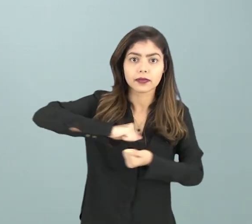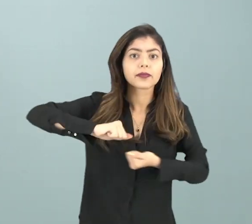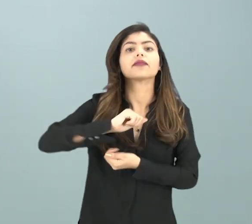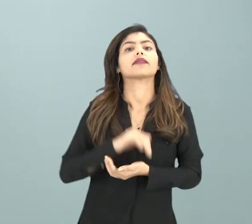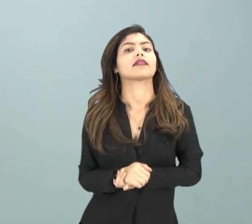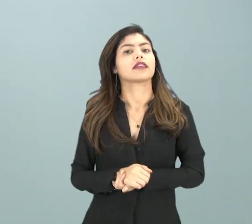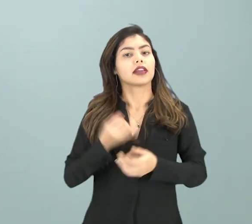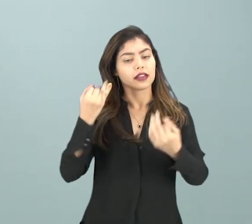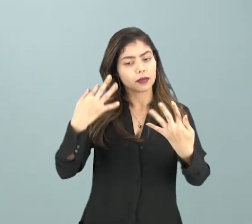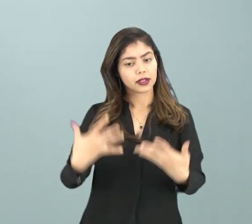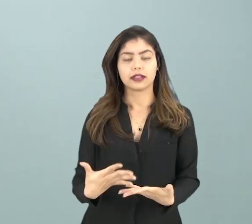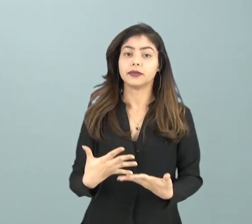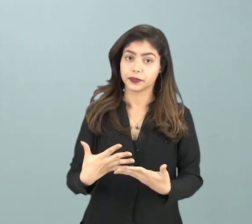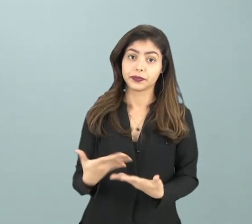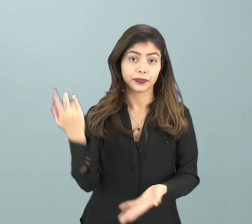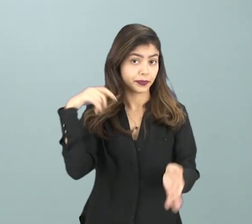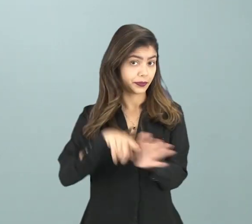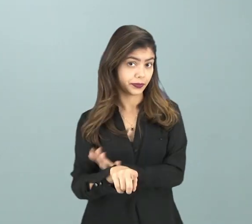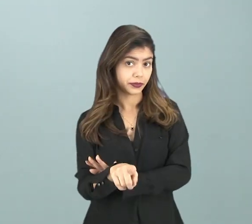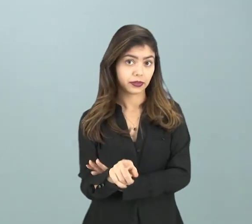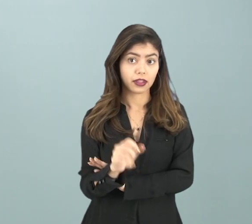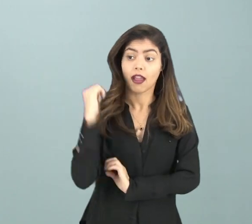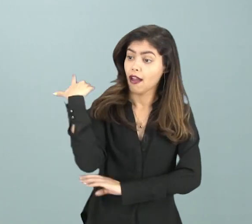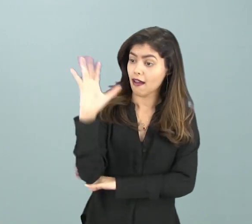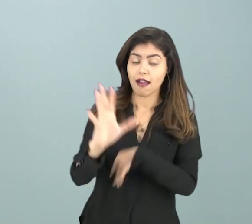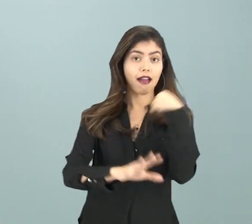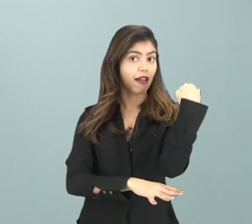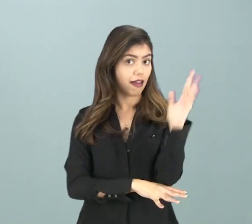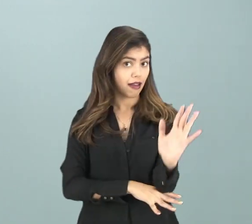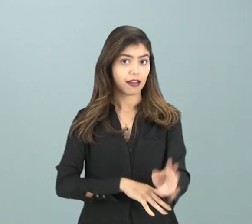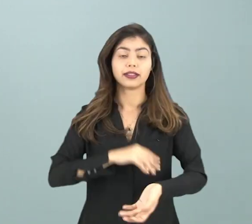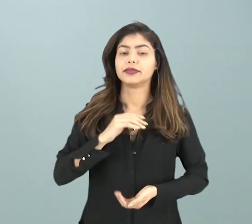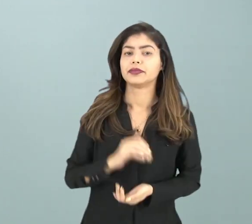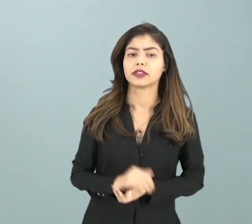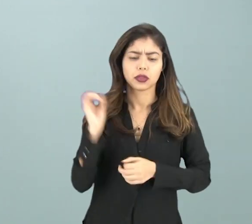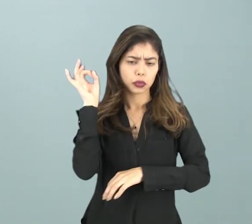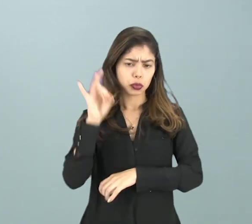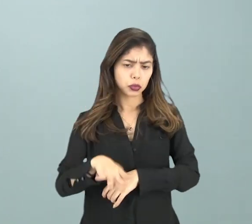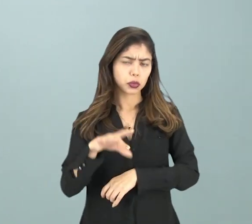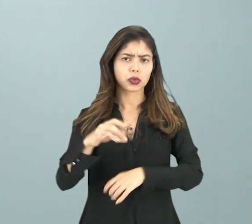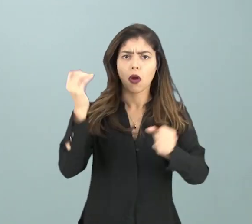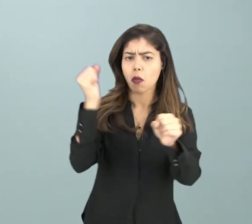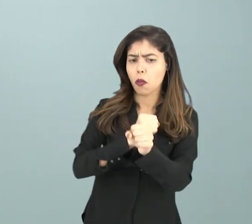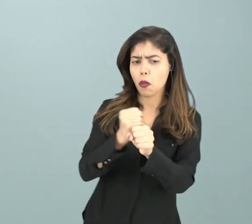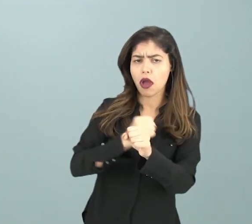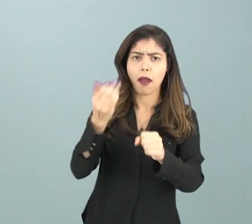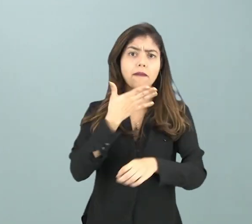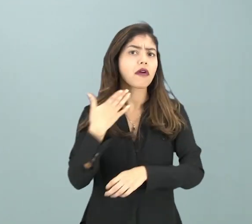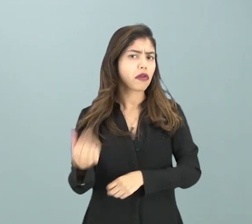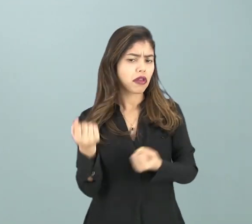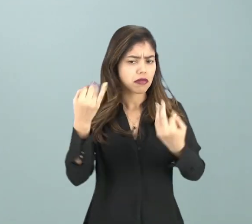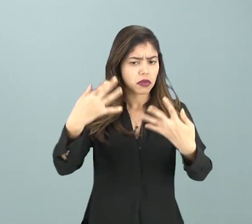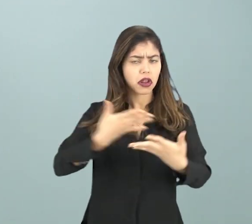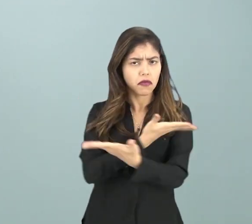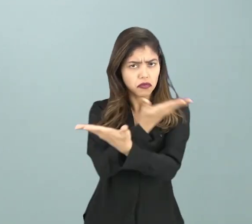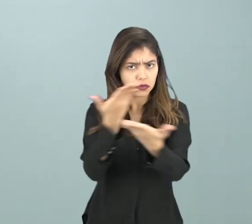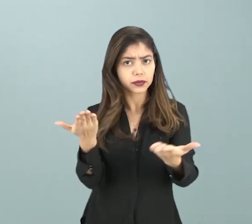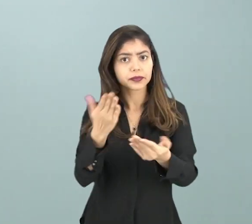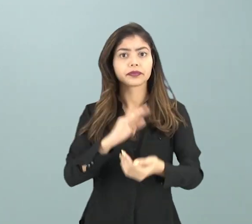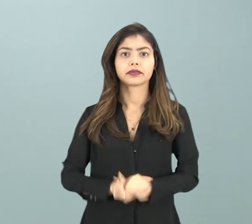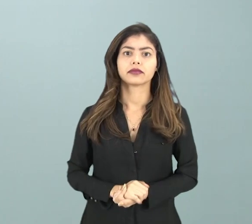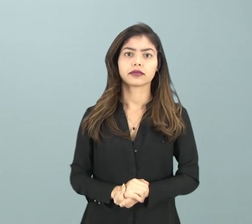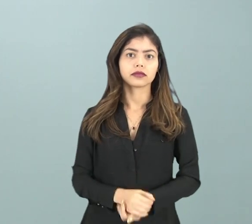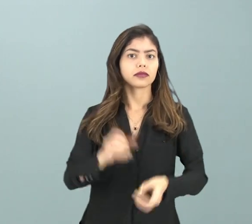nós estamos tratando das questões ambientais. Nesses últimos anos, ou melhor, colocando a todos vocês,